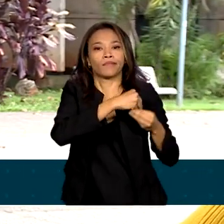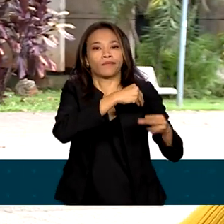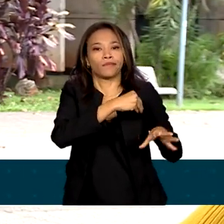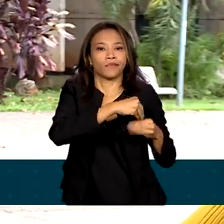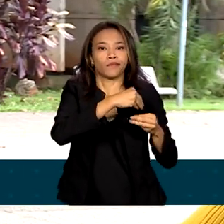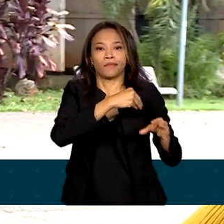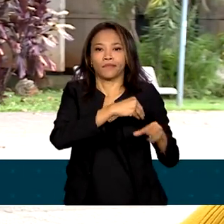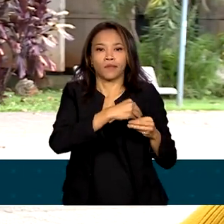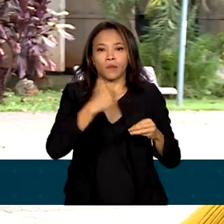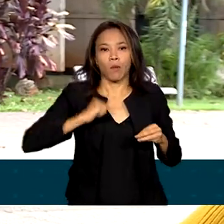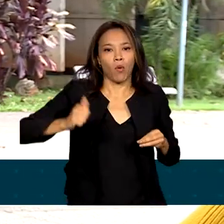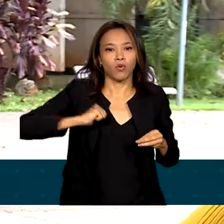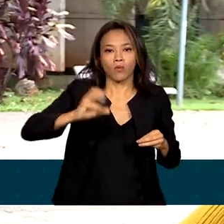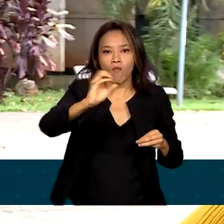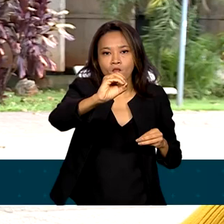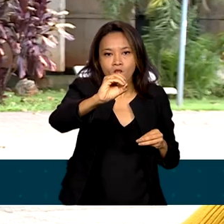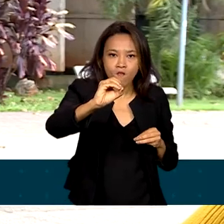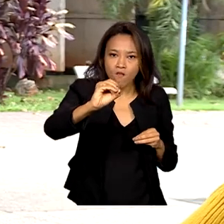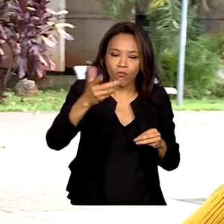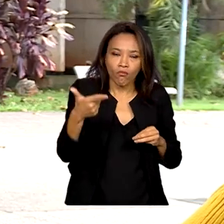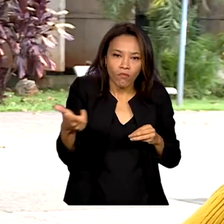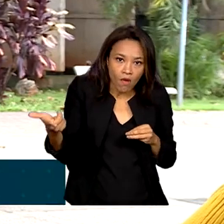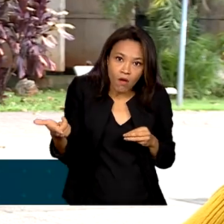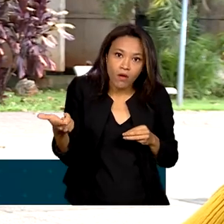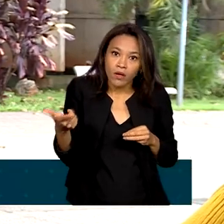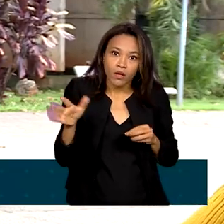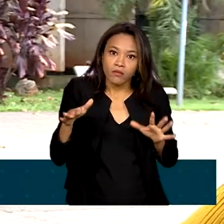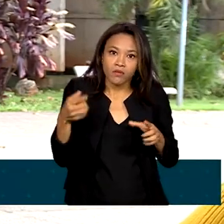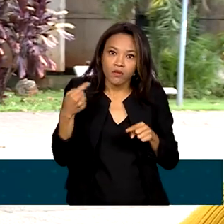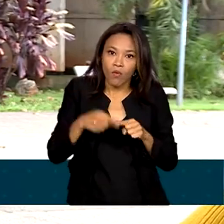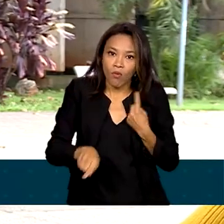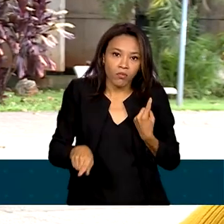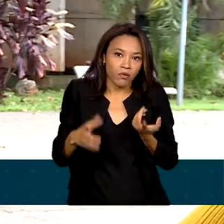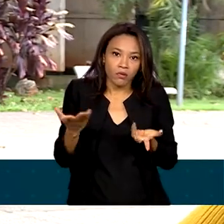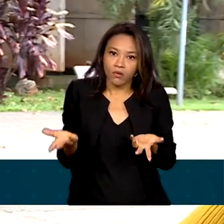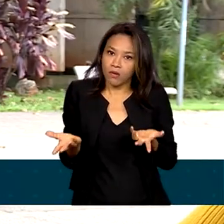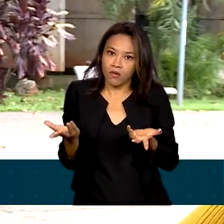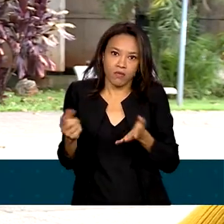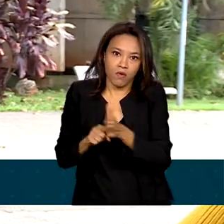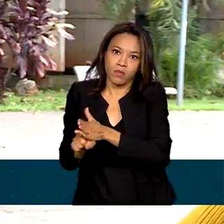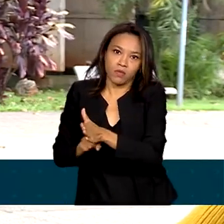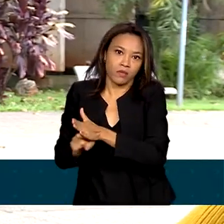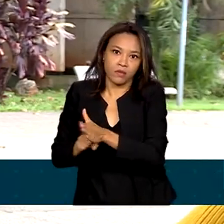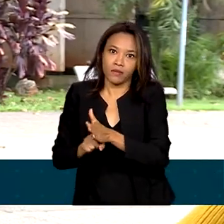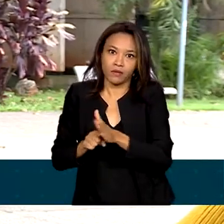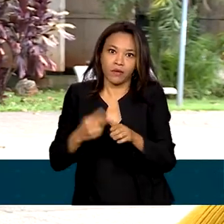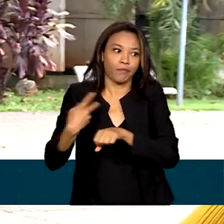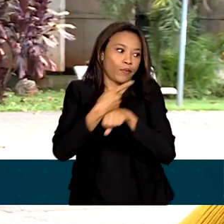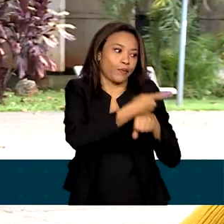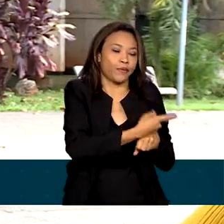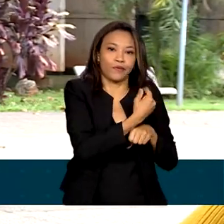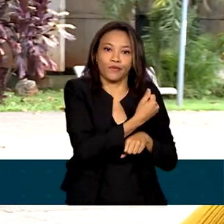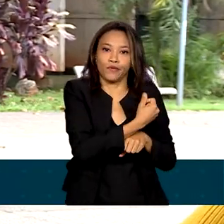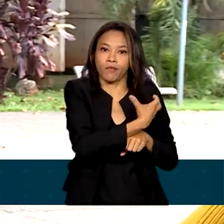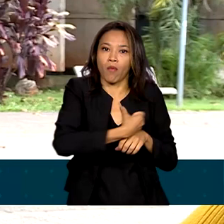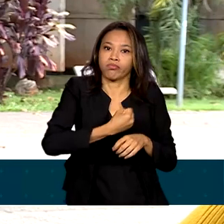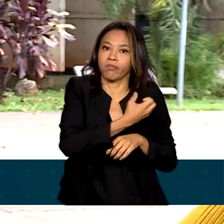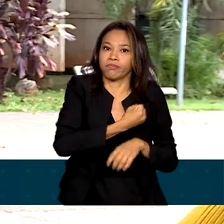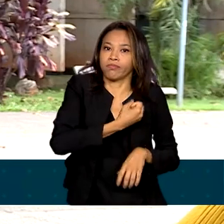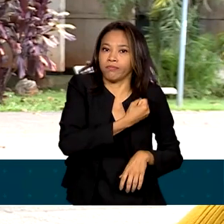não têm relação com o seu âmbito de pesquisa e